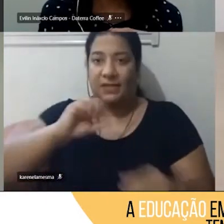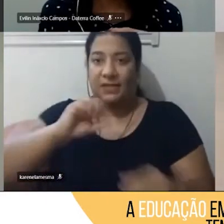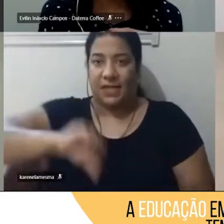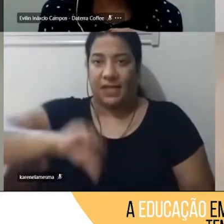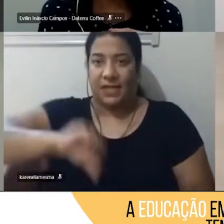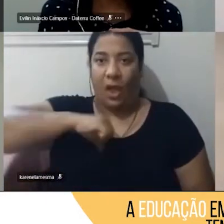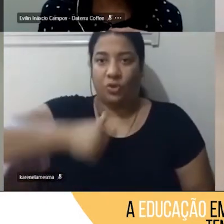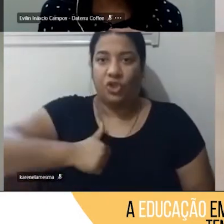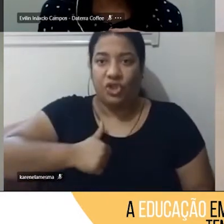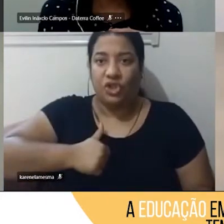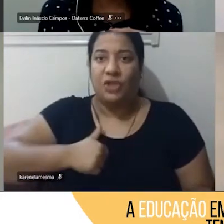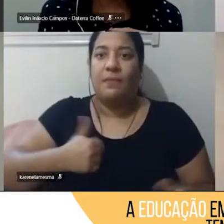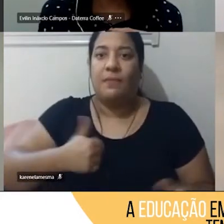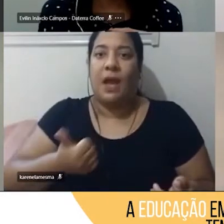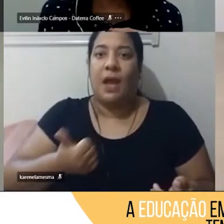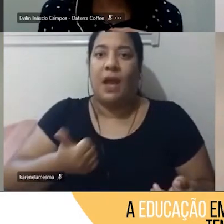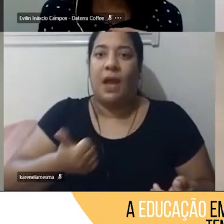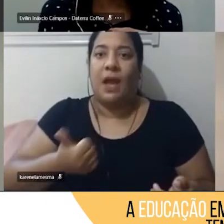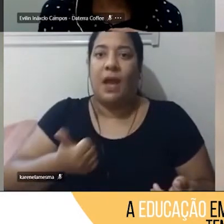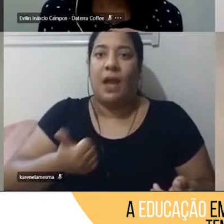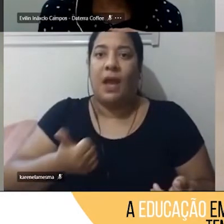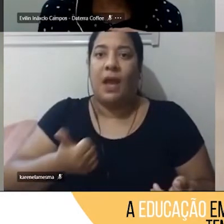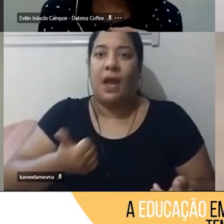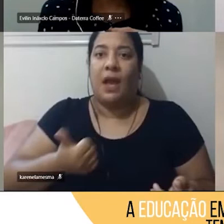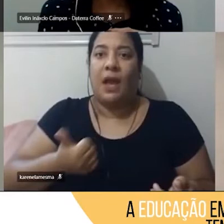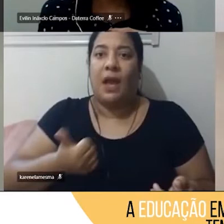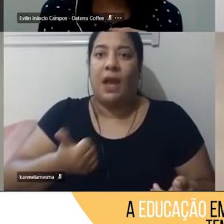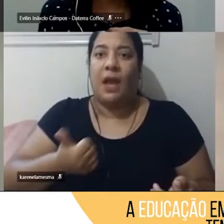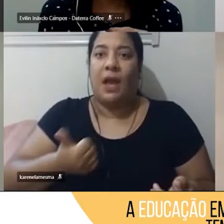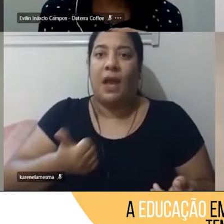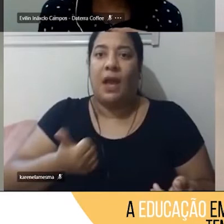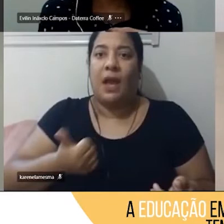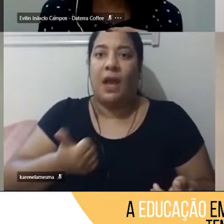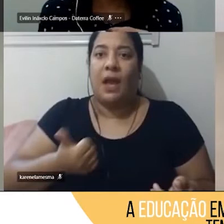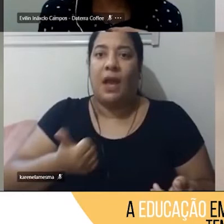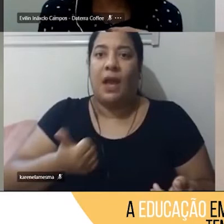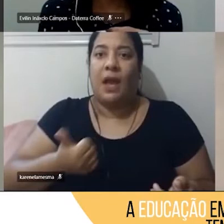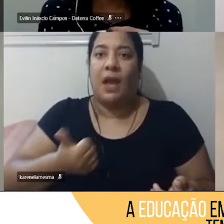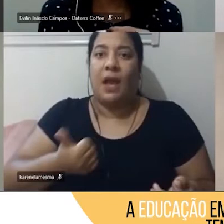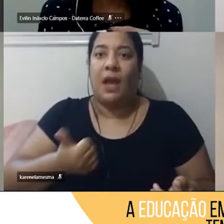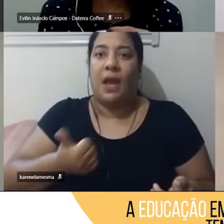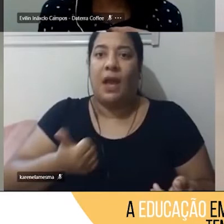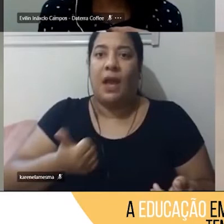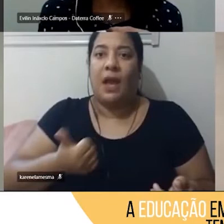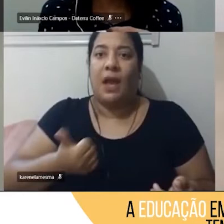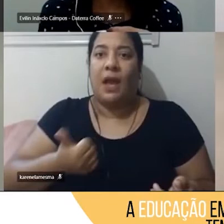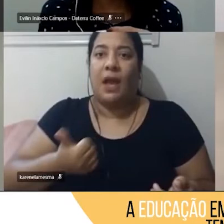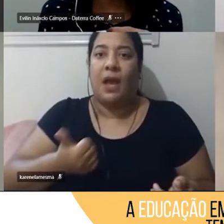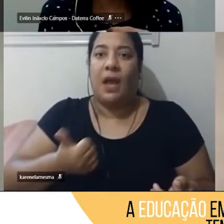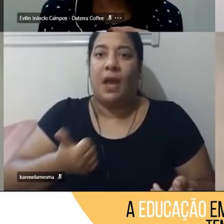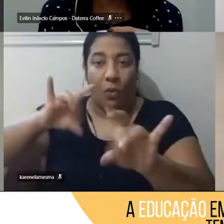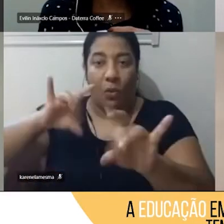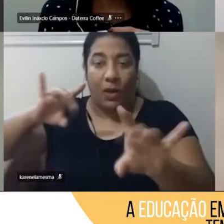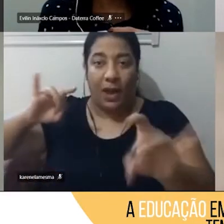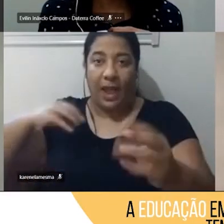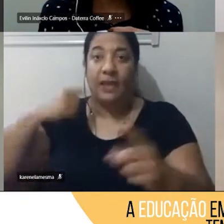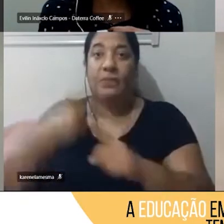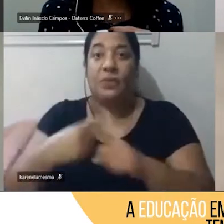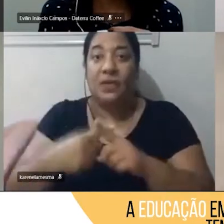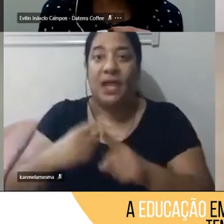cronograma que a gente adaptou bastante, ainda mais pelo online, já que tinha uma dinâmica que a gente fazia no presencial que era super